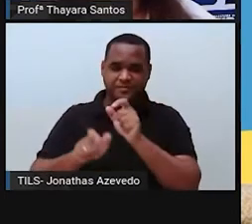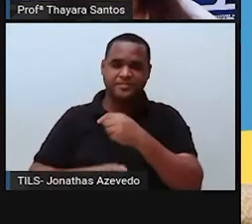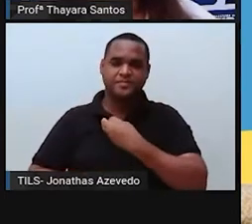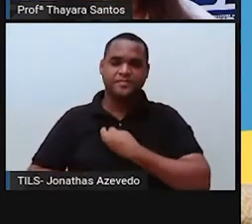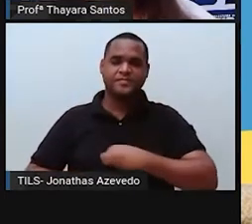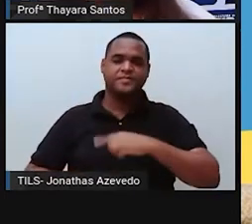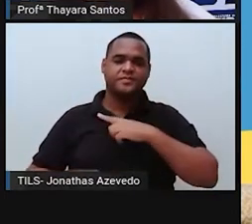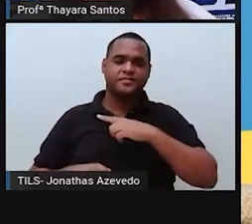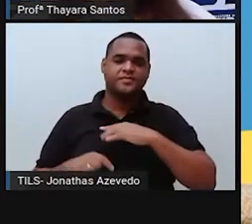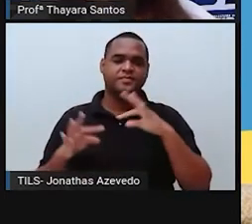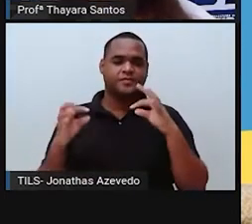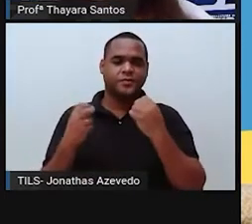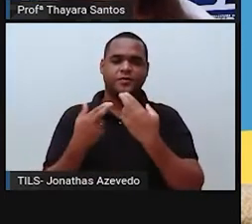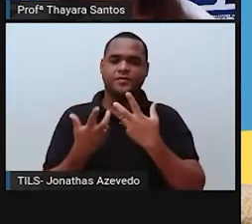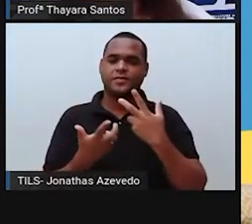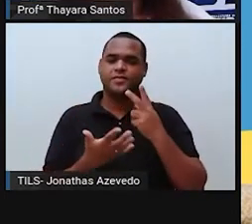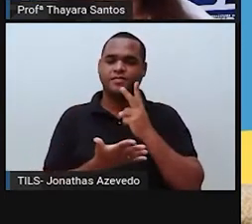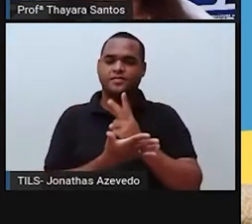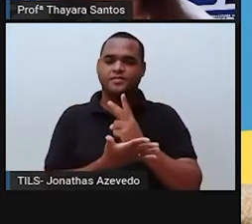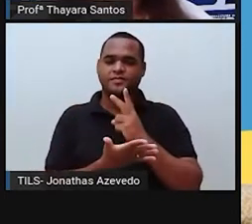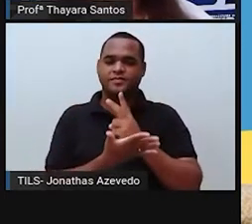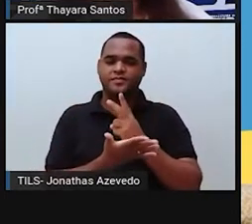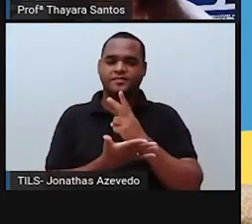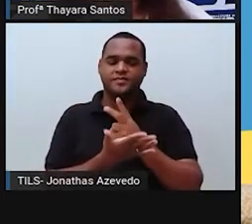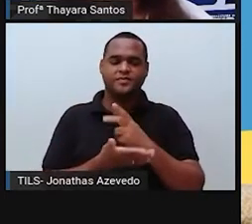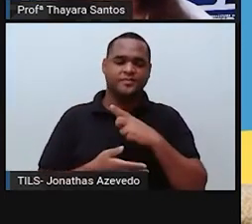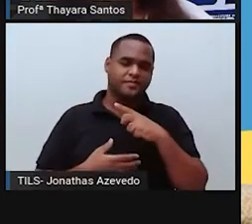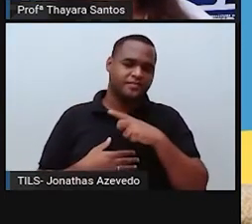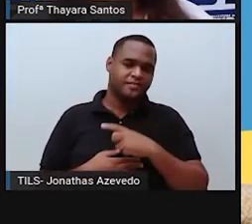nessa litosfera o tempo todo, vivendo aqui nela.